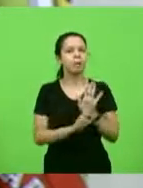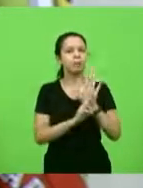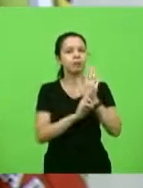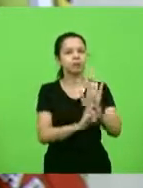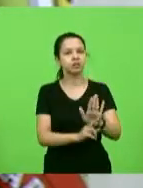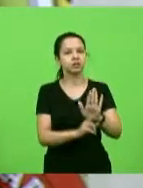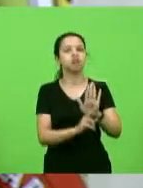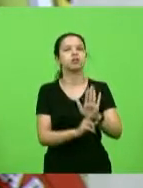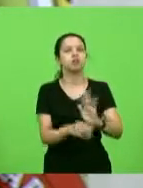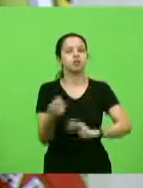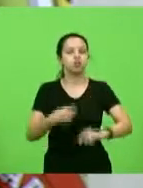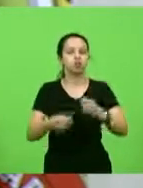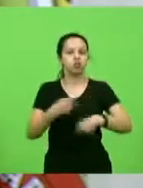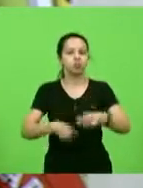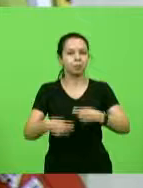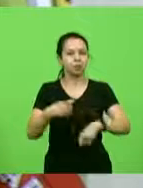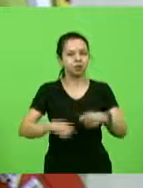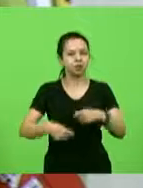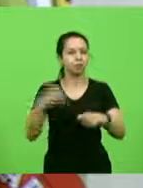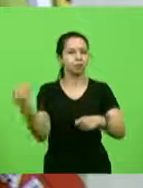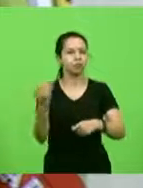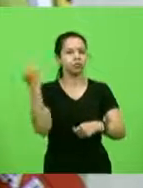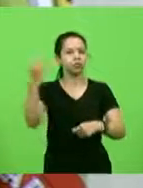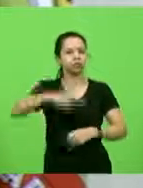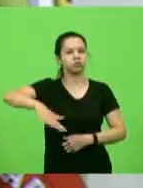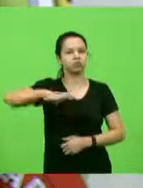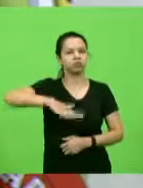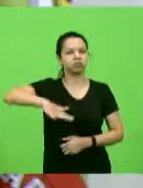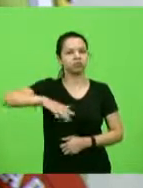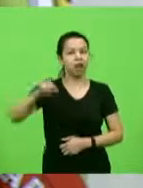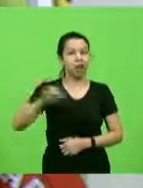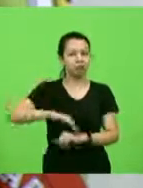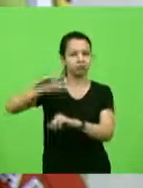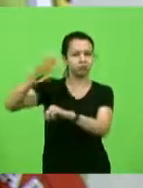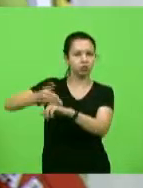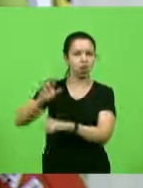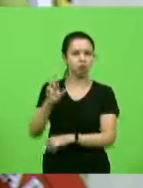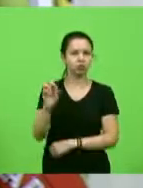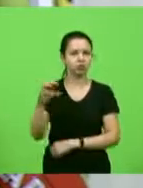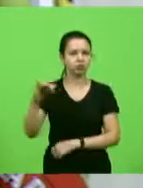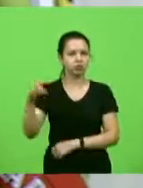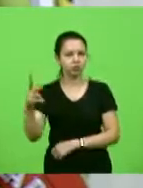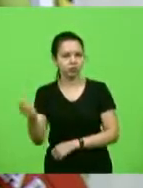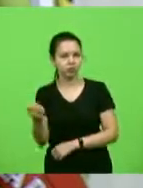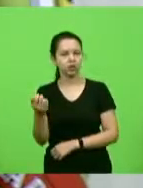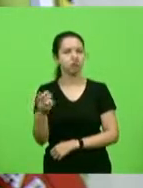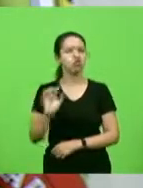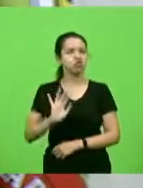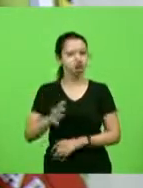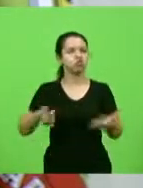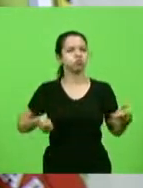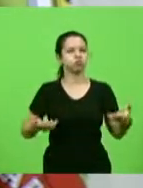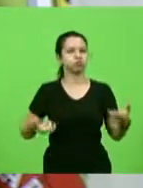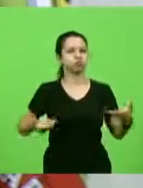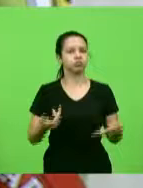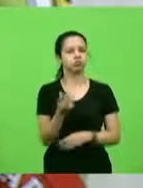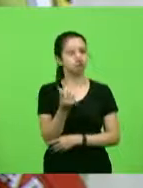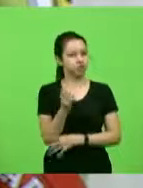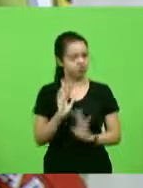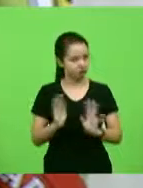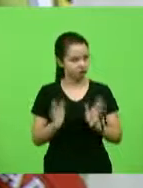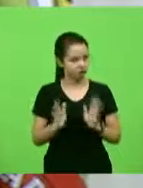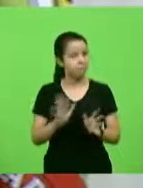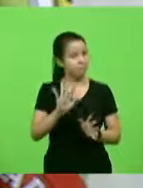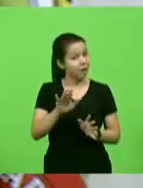economia do sul catarinense. A Serra da Rocinha já consumiu muito dinheiro, mas ali está sendo feita uma